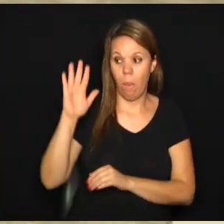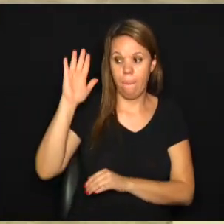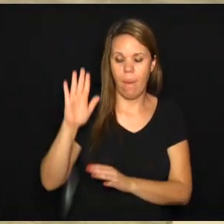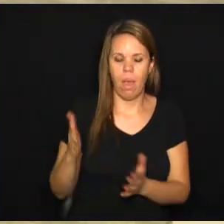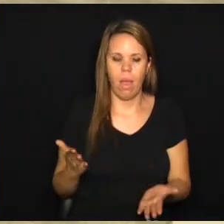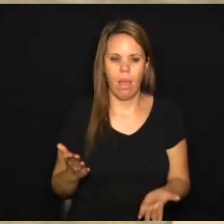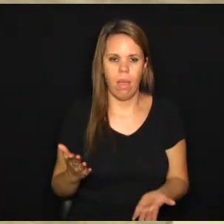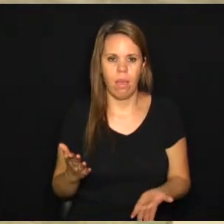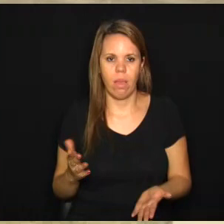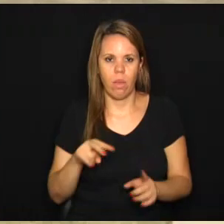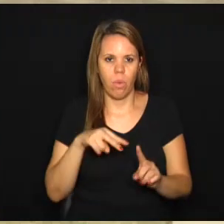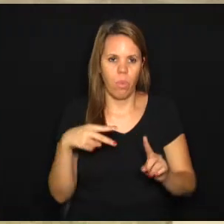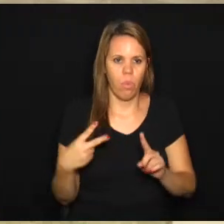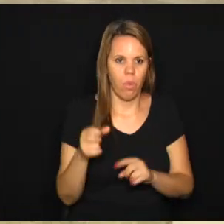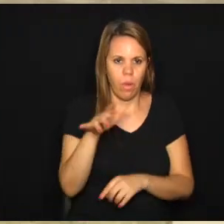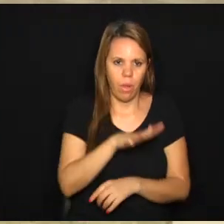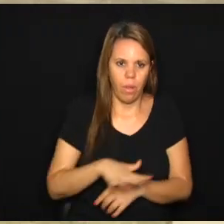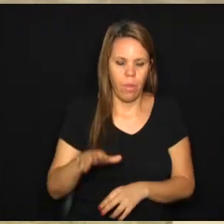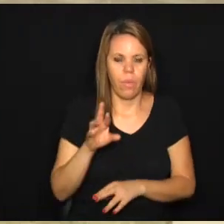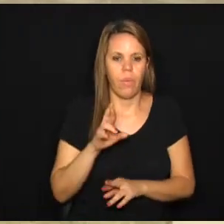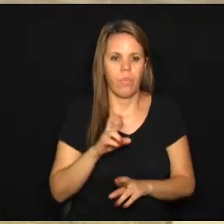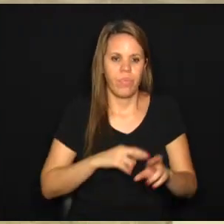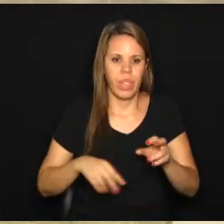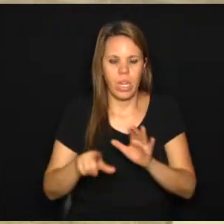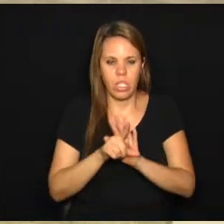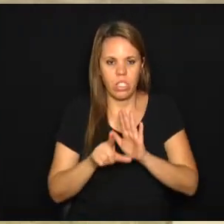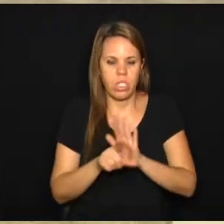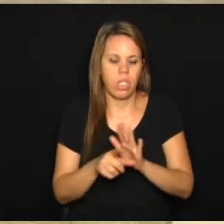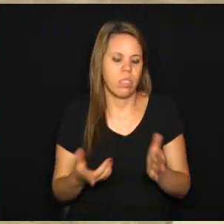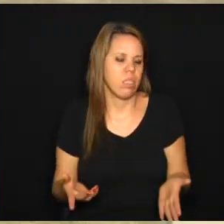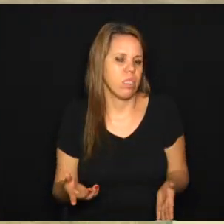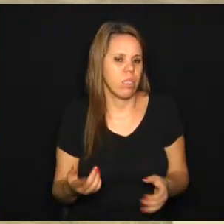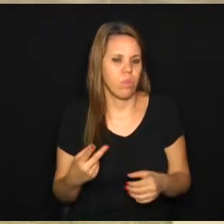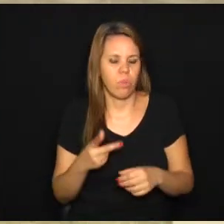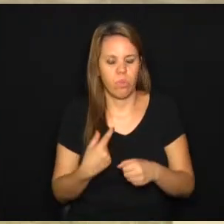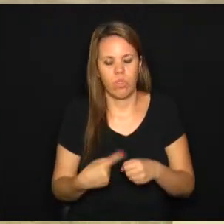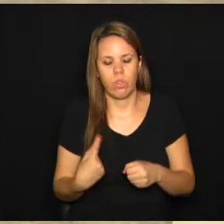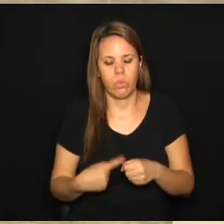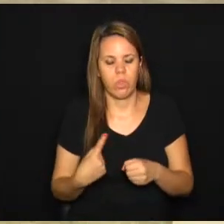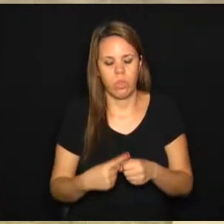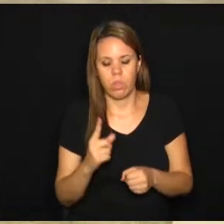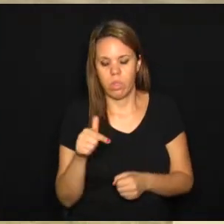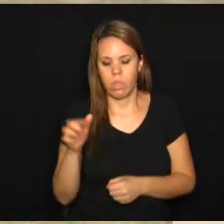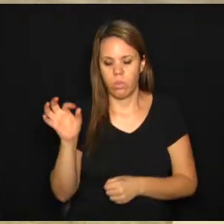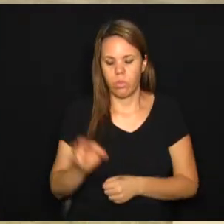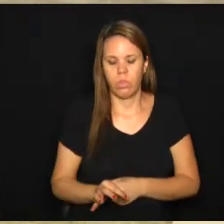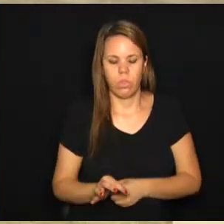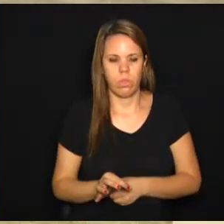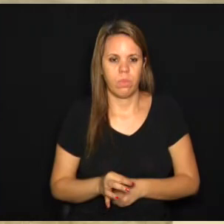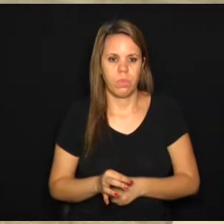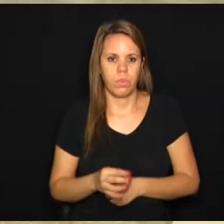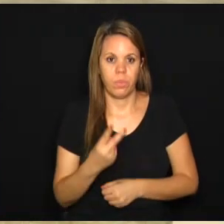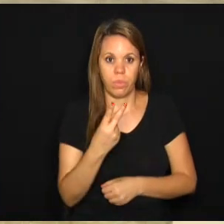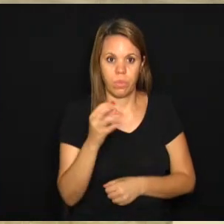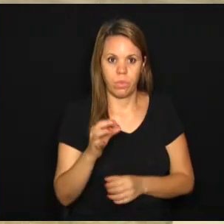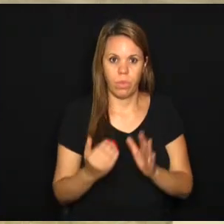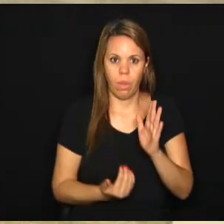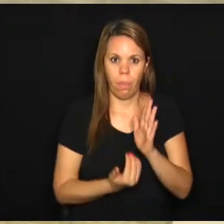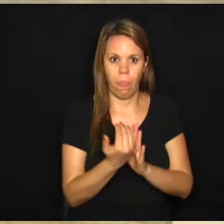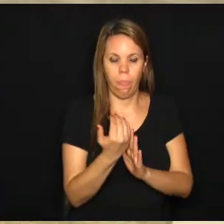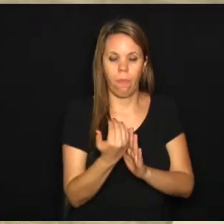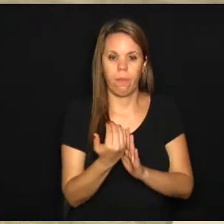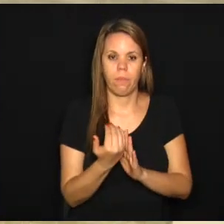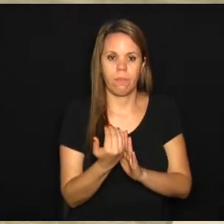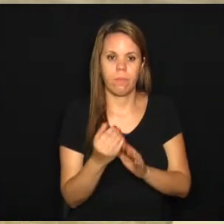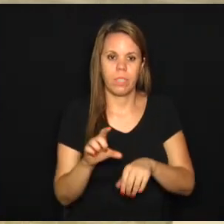do que o previsto na legislação municipal, que é de 17%, e 2% a mais do que